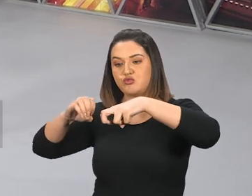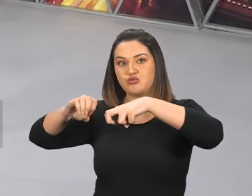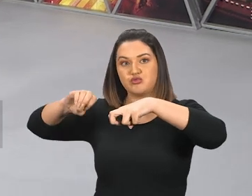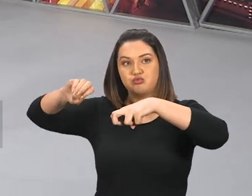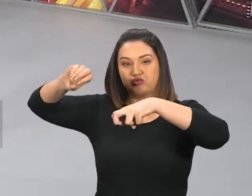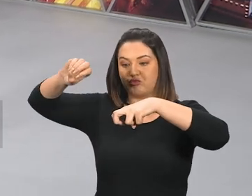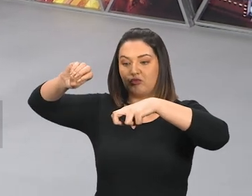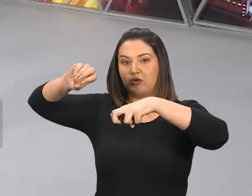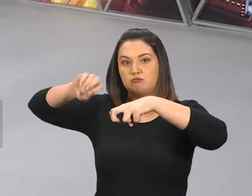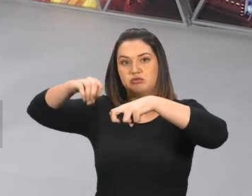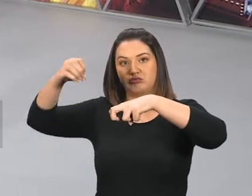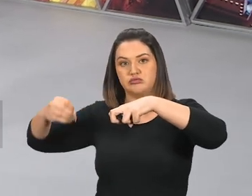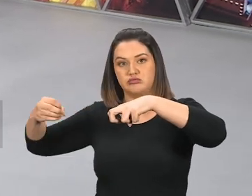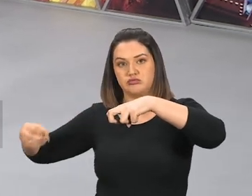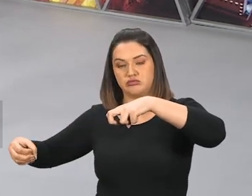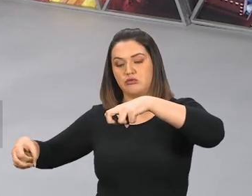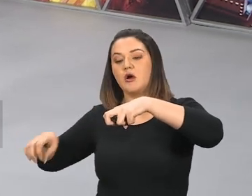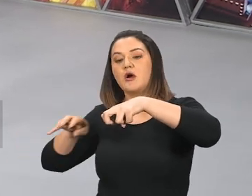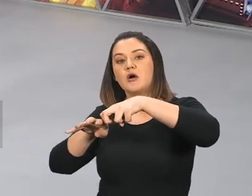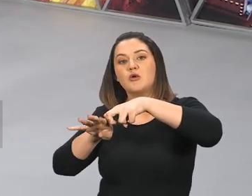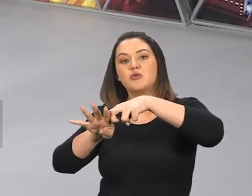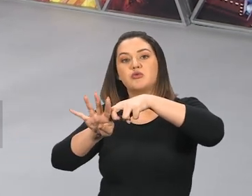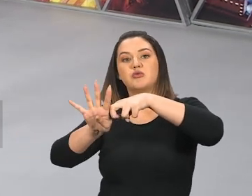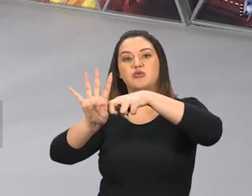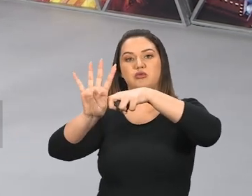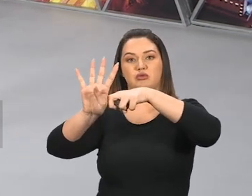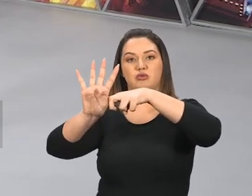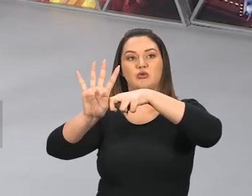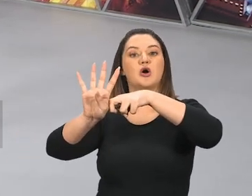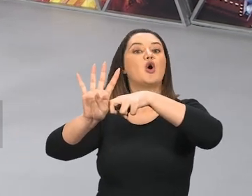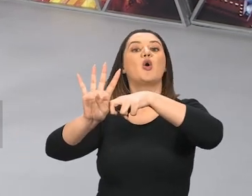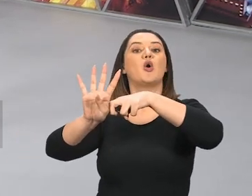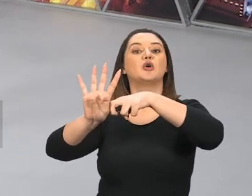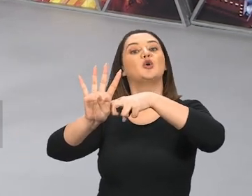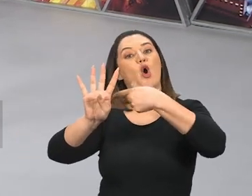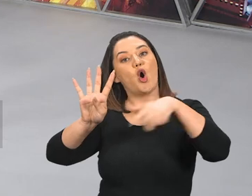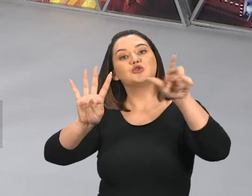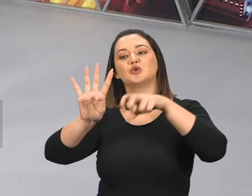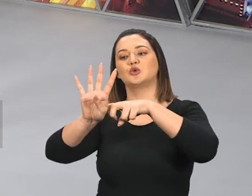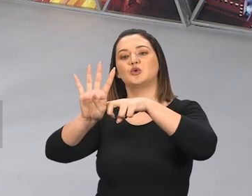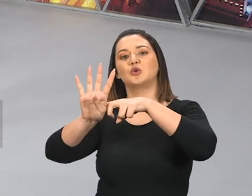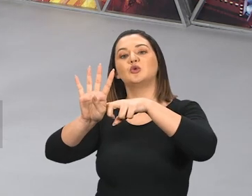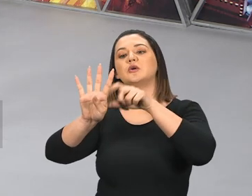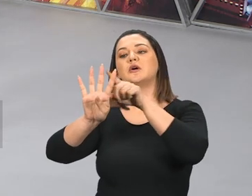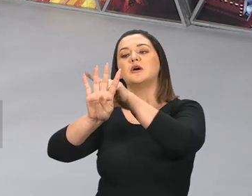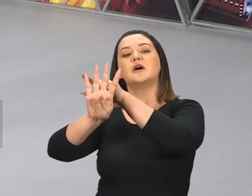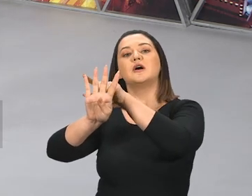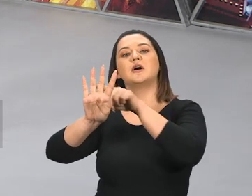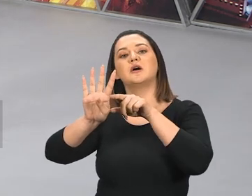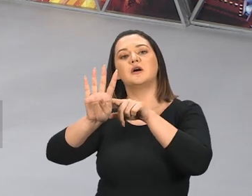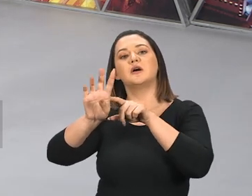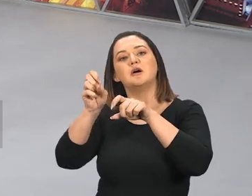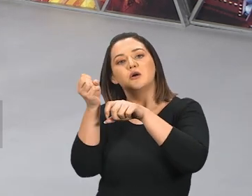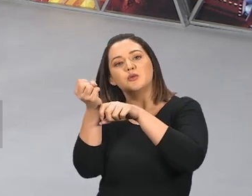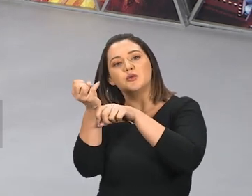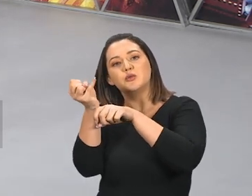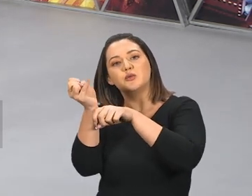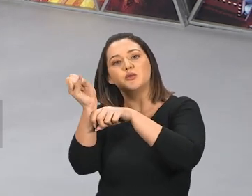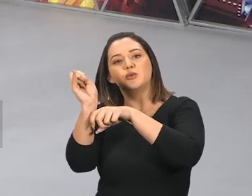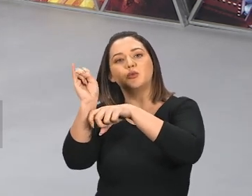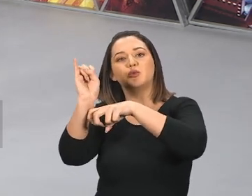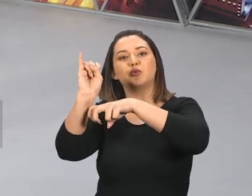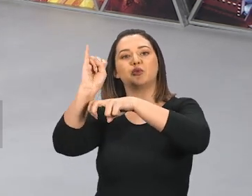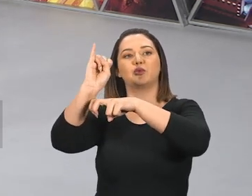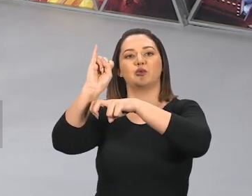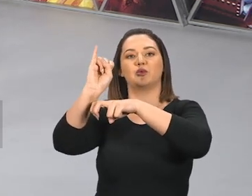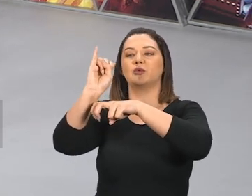chifre, Sai quatro, No lugar daquele que quebrou, Para os quatro ventos dos céus, Em seguida, Aparece um chifre pequeno, Um outro chifre, Esse outro